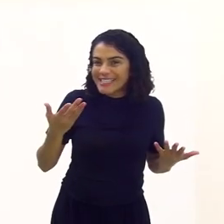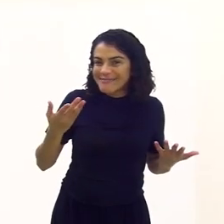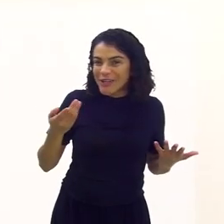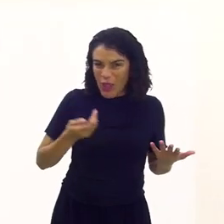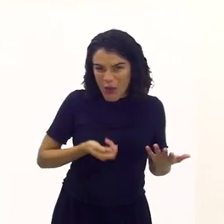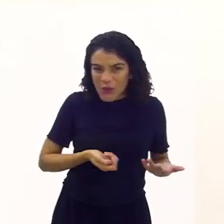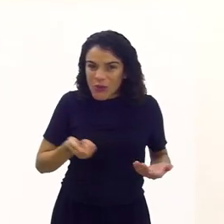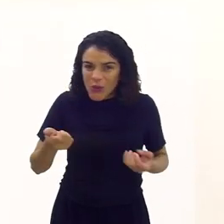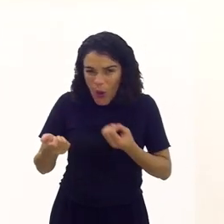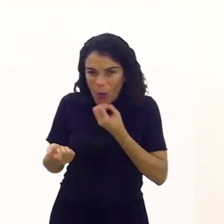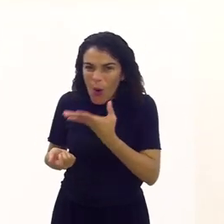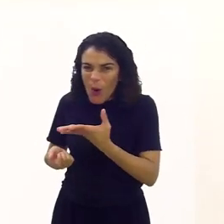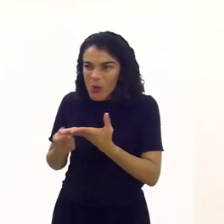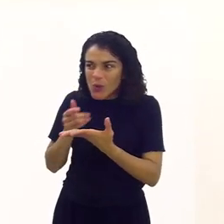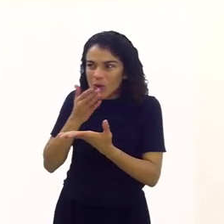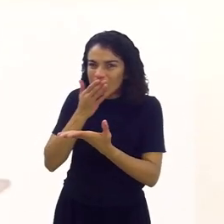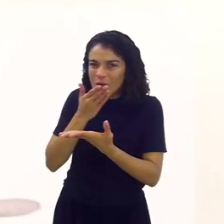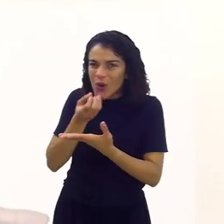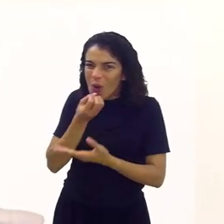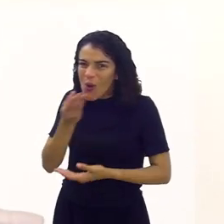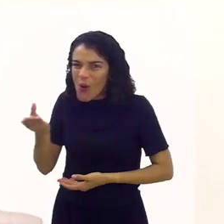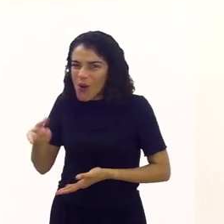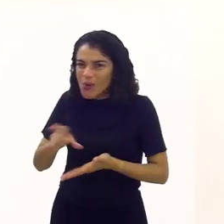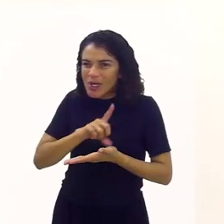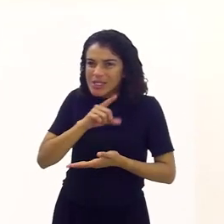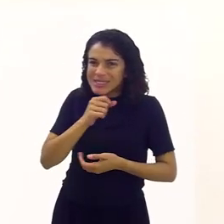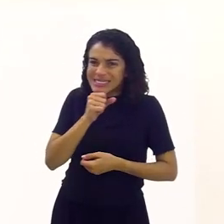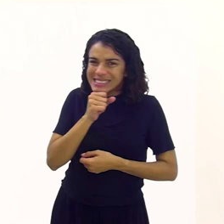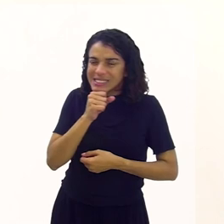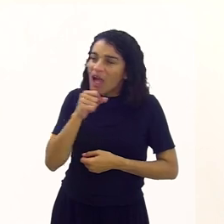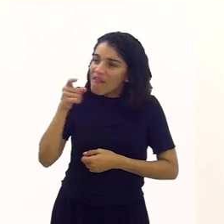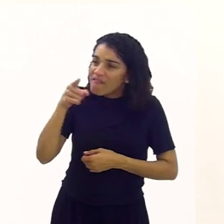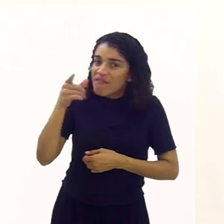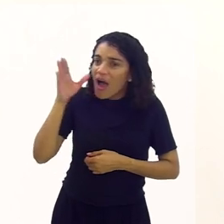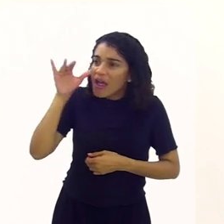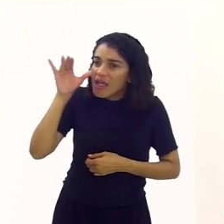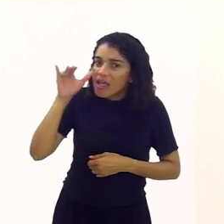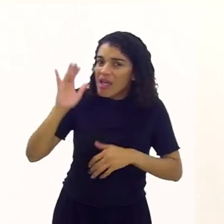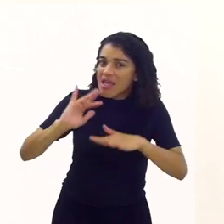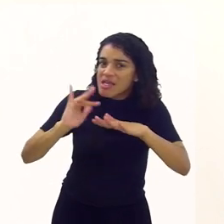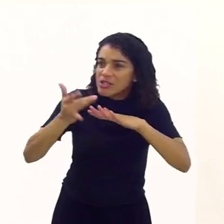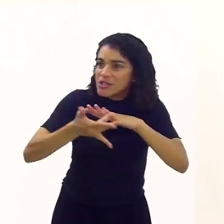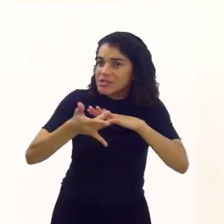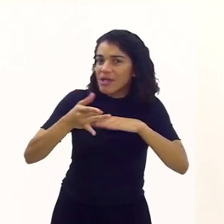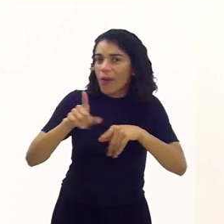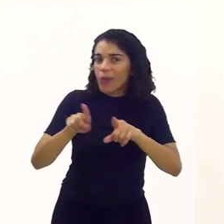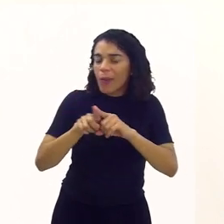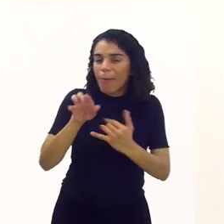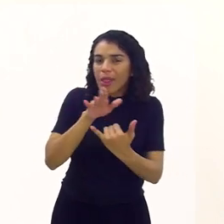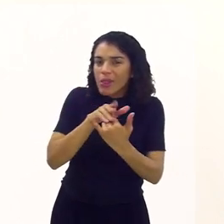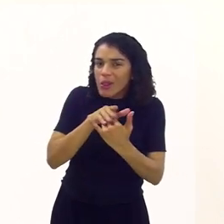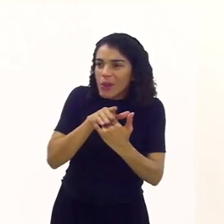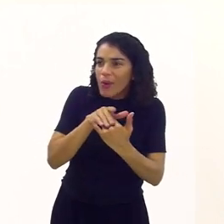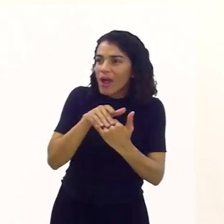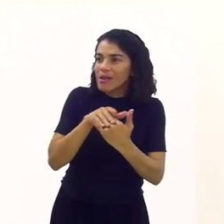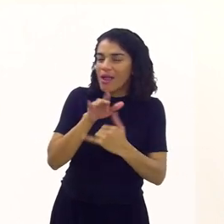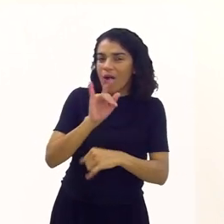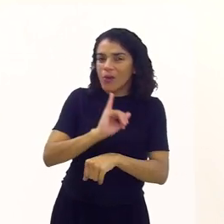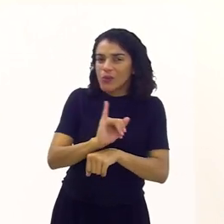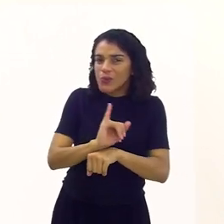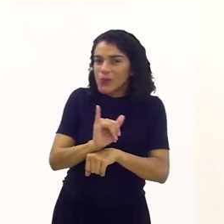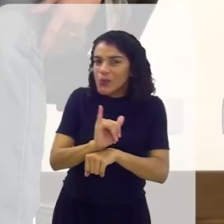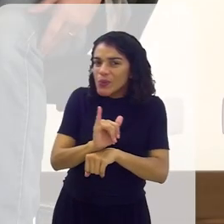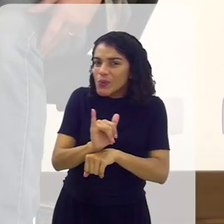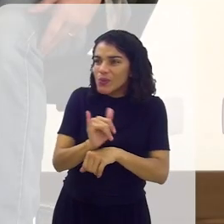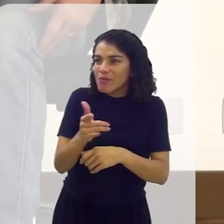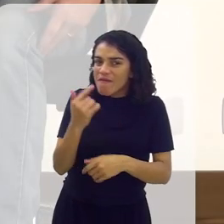dou ou não dou esse spoiler? Se eu fosse ele, entrava nas redes sociais e no canal da Expo Religião no YouTube, né?